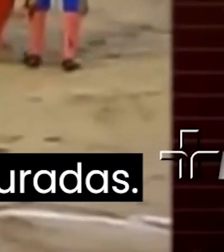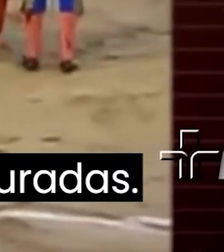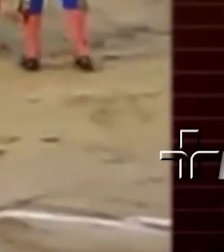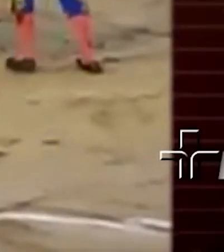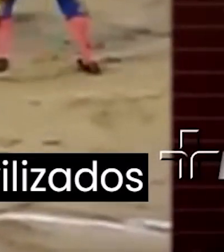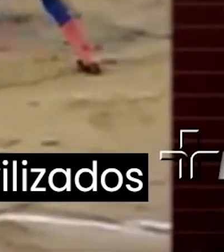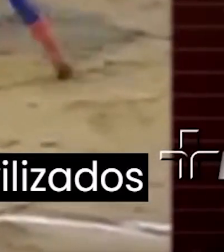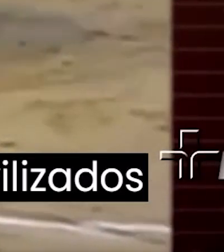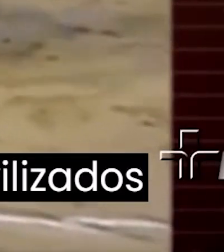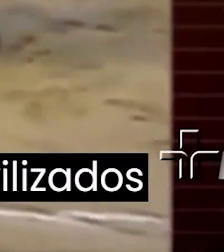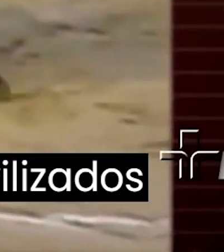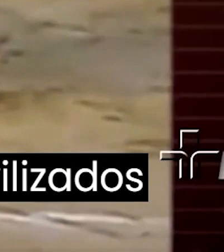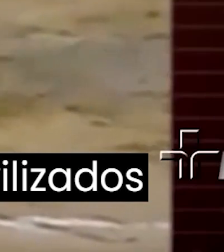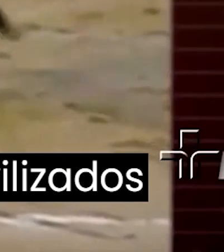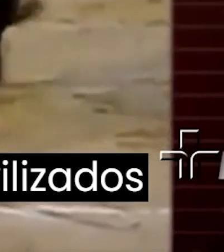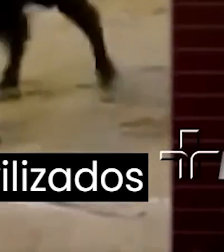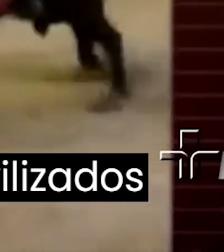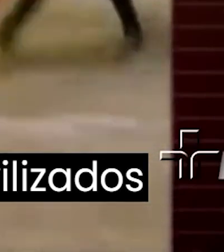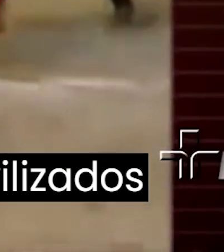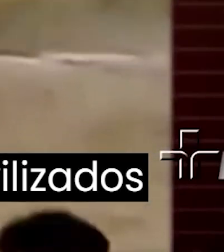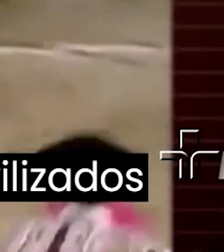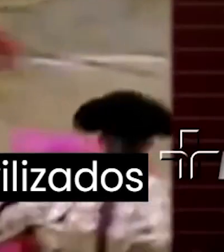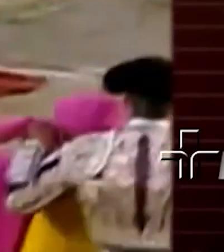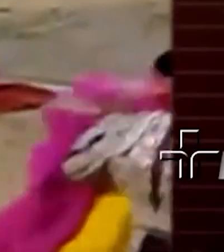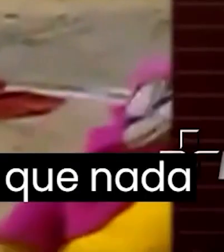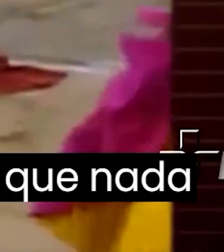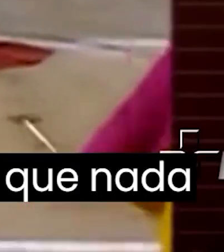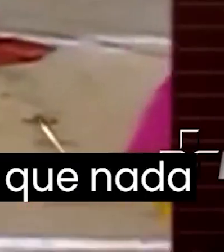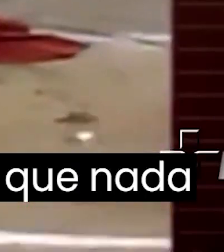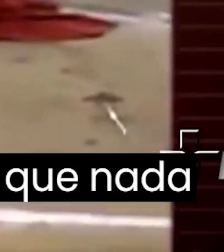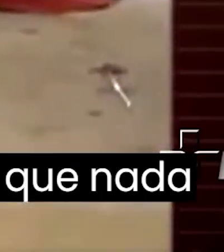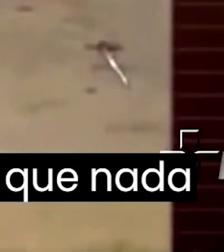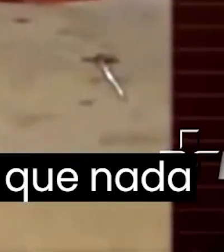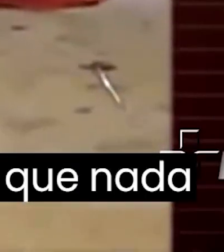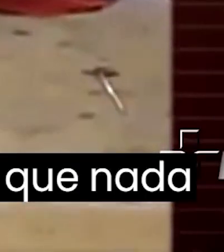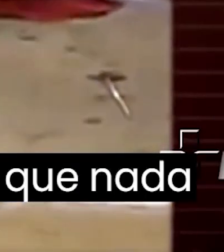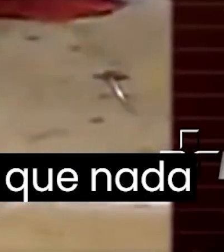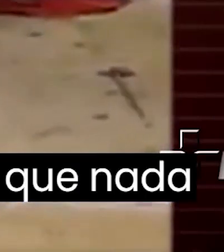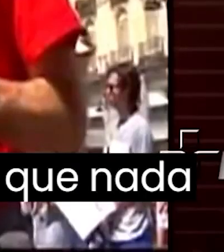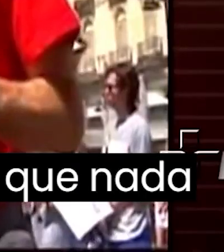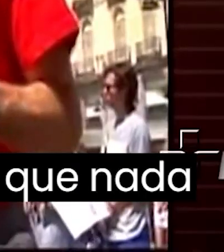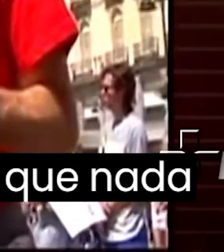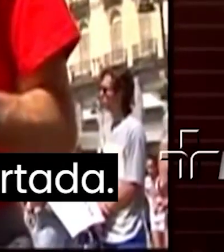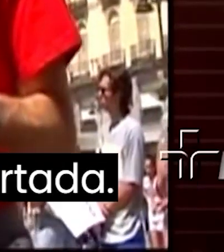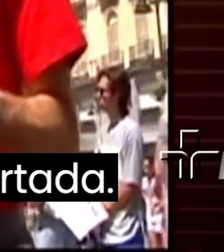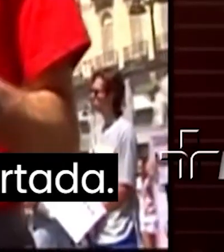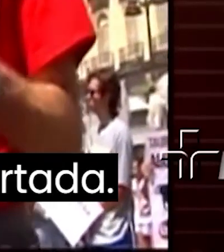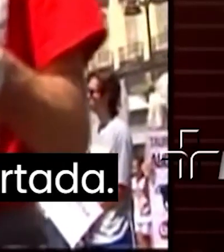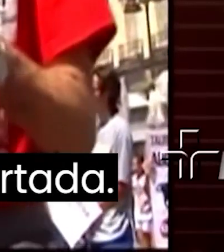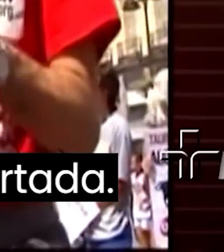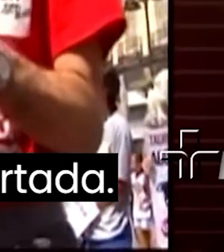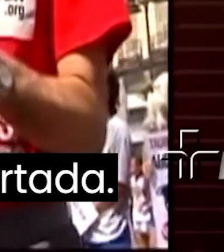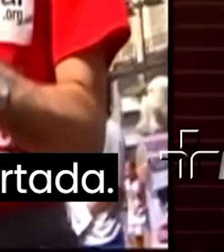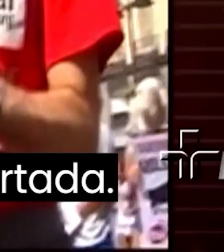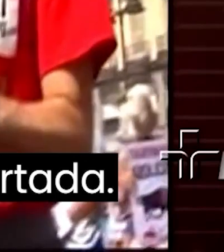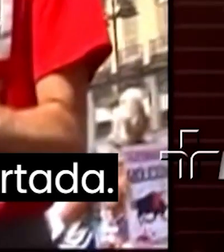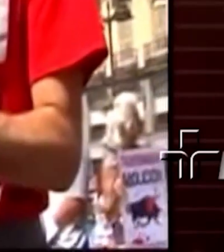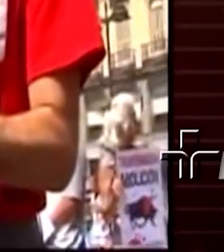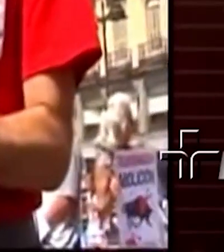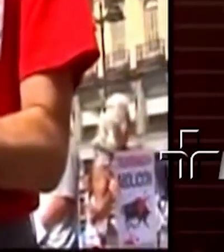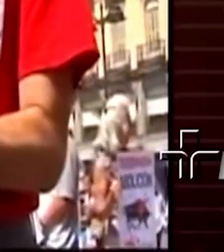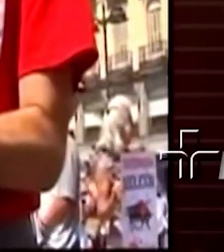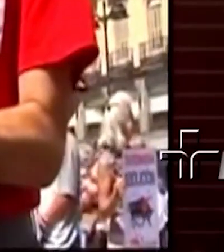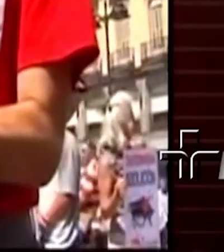touradas espera-se que outros países civilizados sigam a sábia decisão espanhola que nada tem de retrô mas é muito